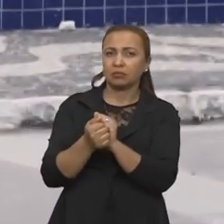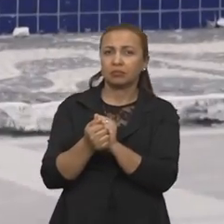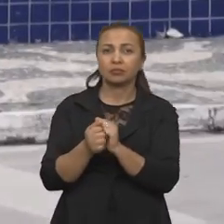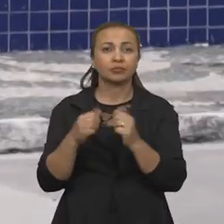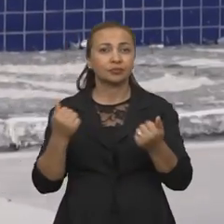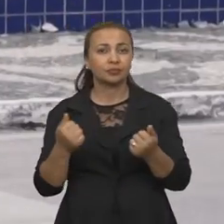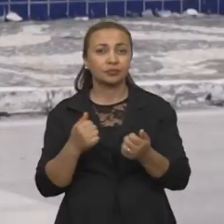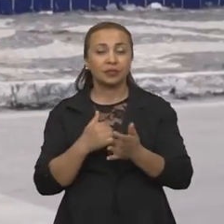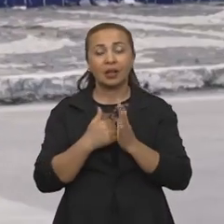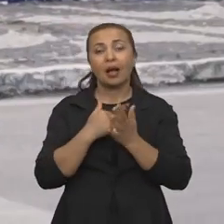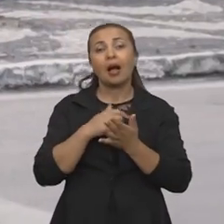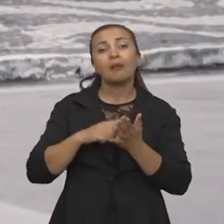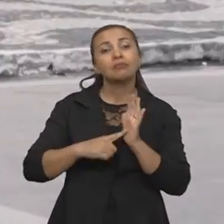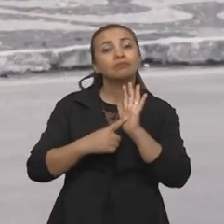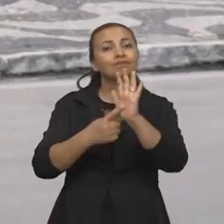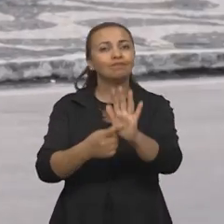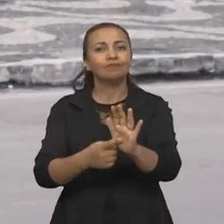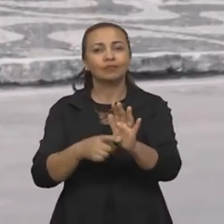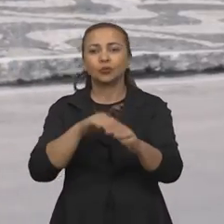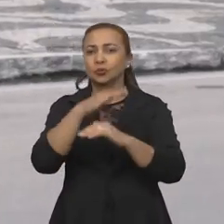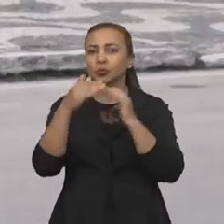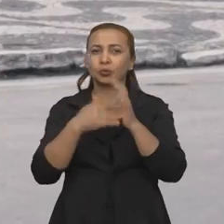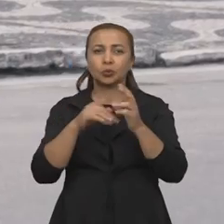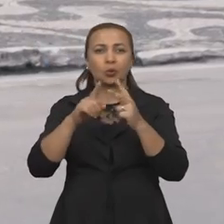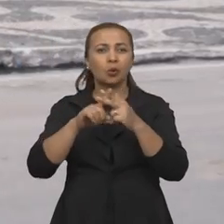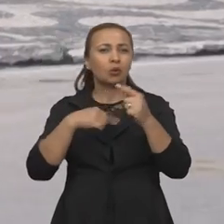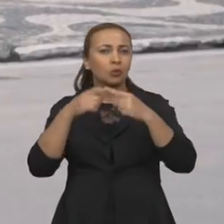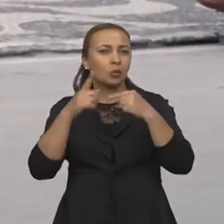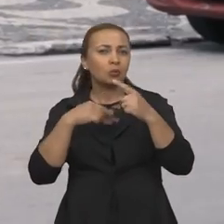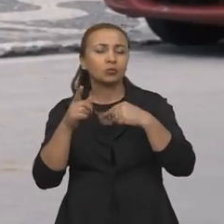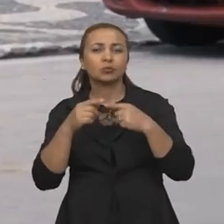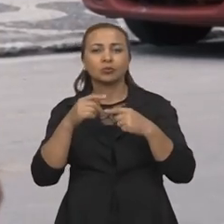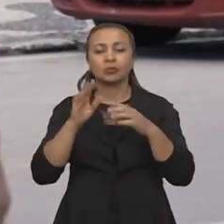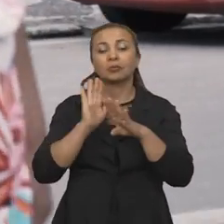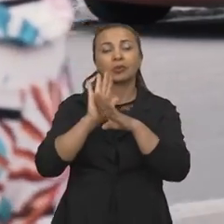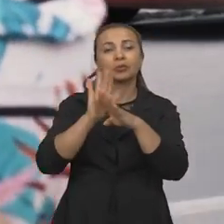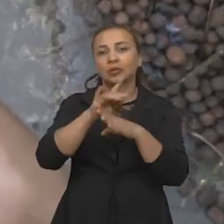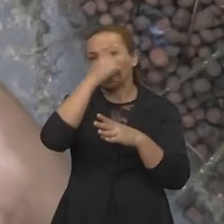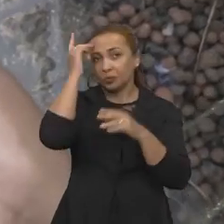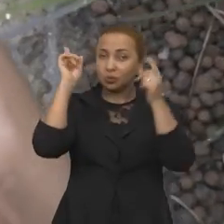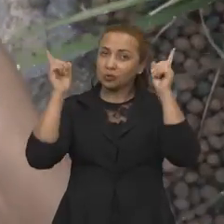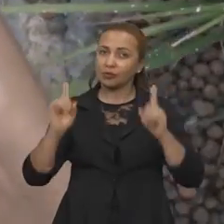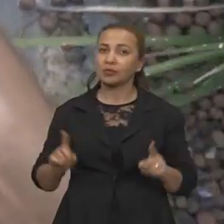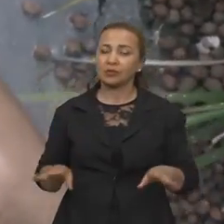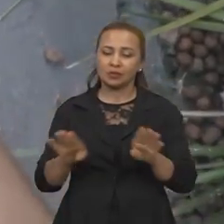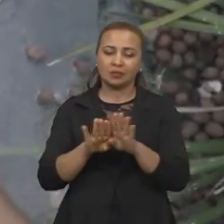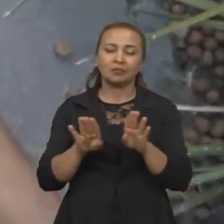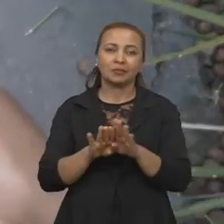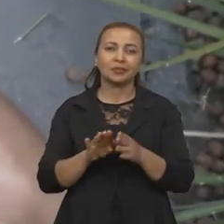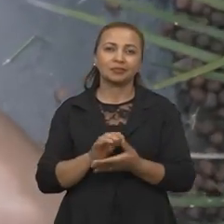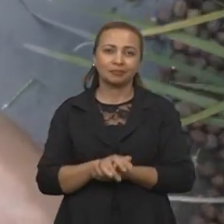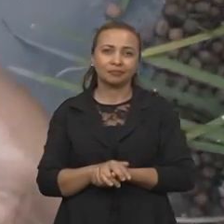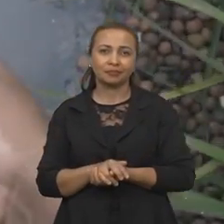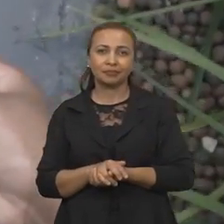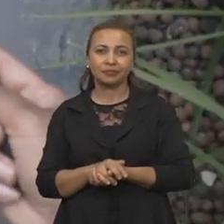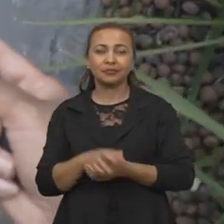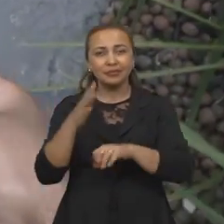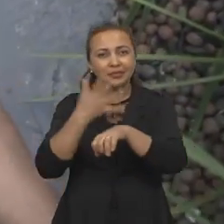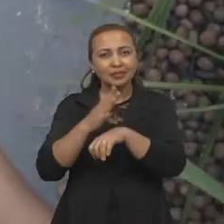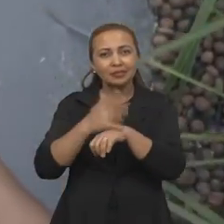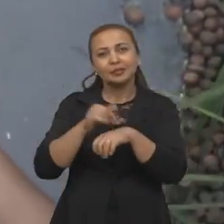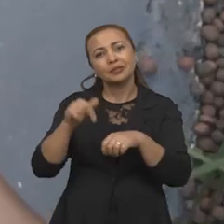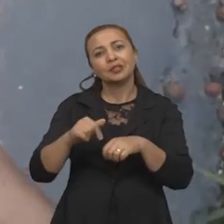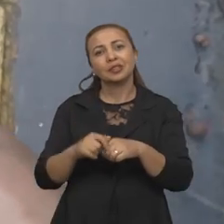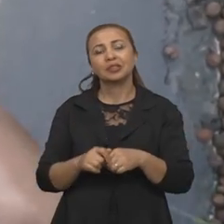colocar esses recursos todos a serviço das pessoas com deficiência também. E